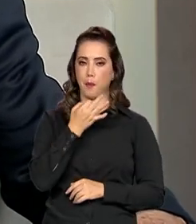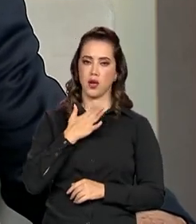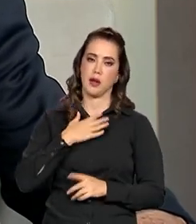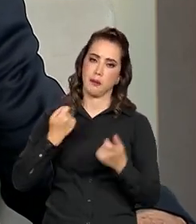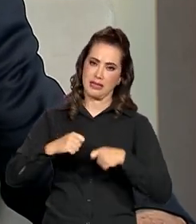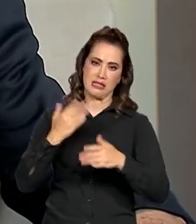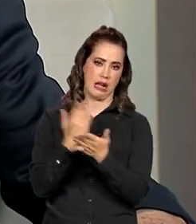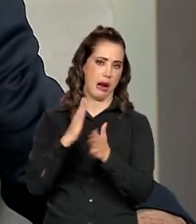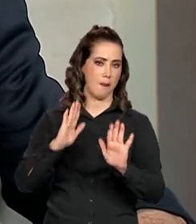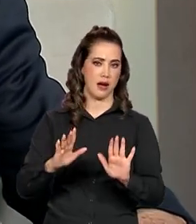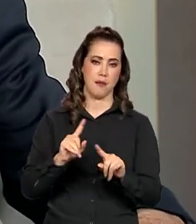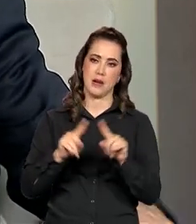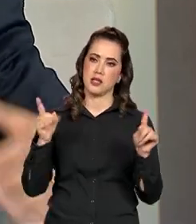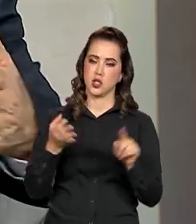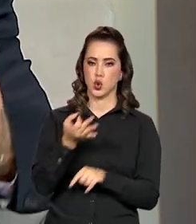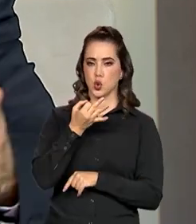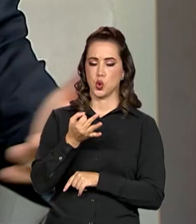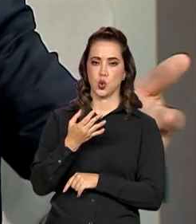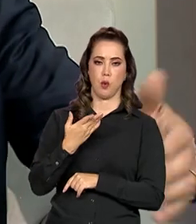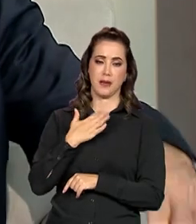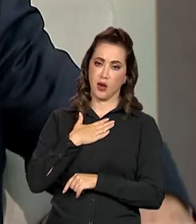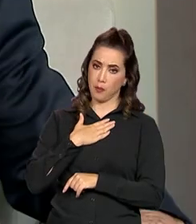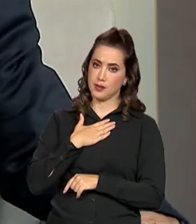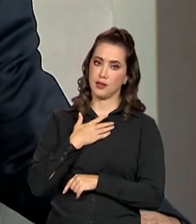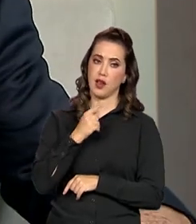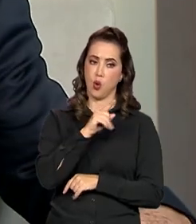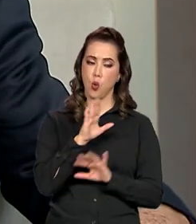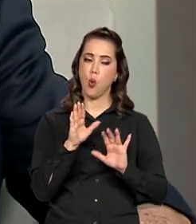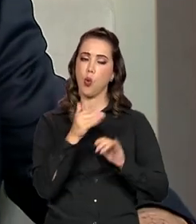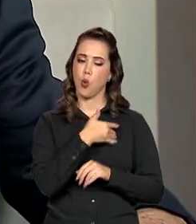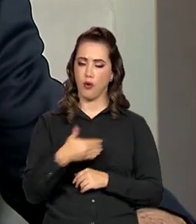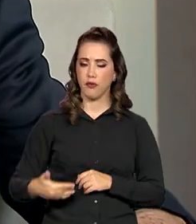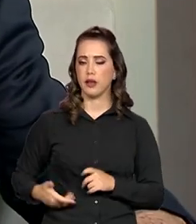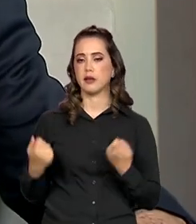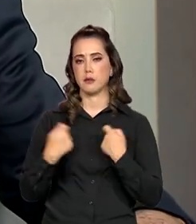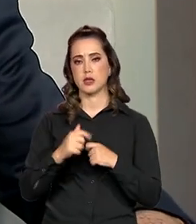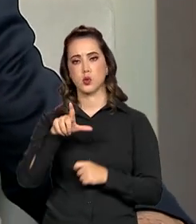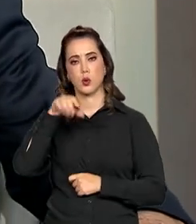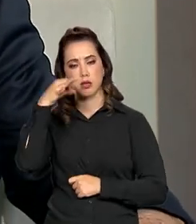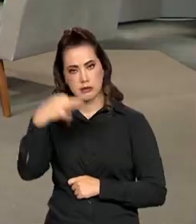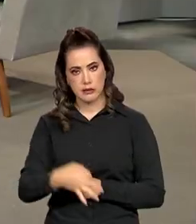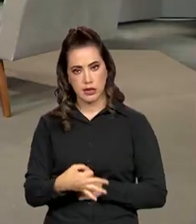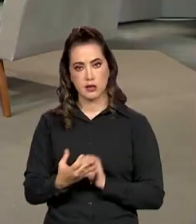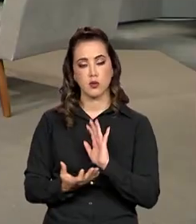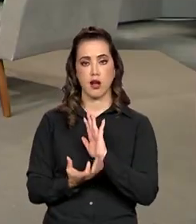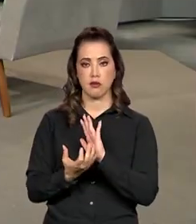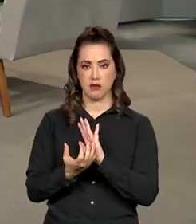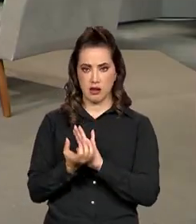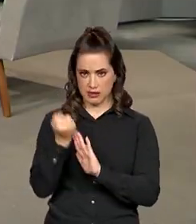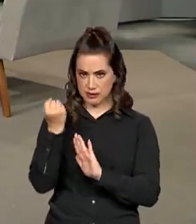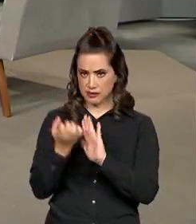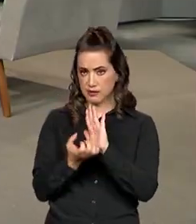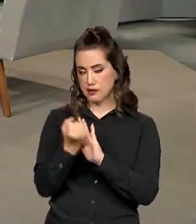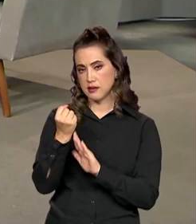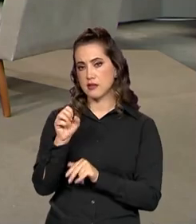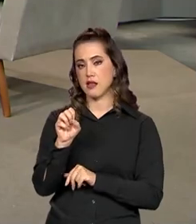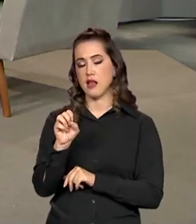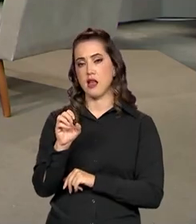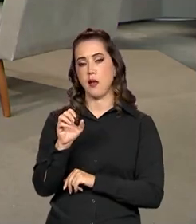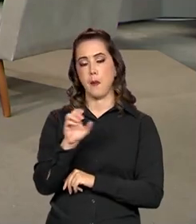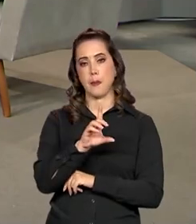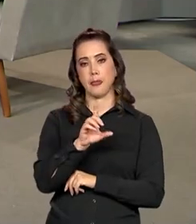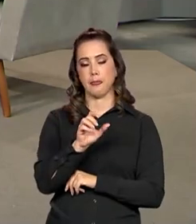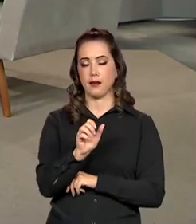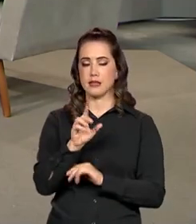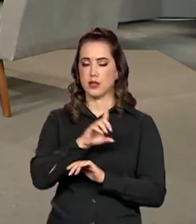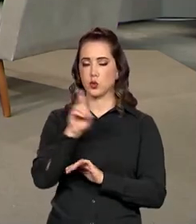Mas isso não é decisão minha. Se é decisão de governo, nós vamos tomar a decisão de governo. Se acaba ou não a modalidade de saque aniversário. Agora,